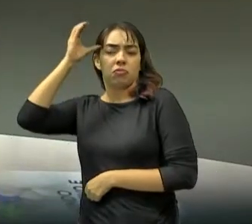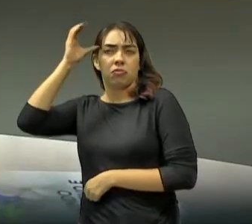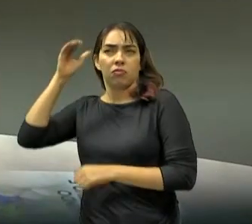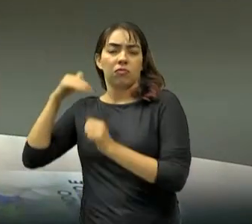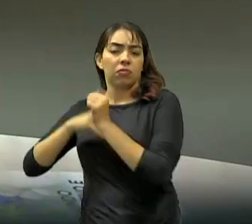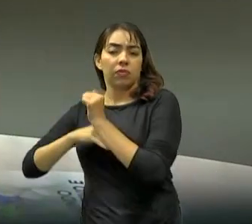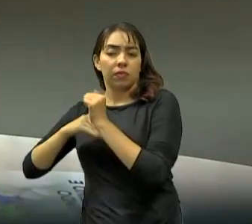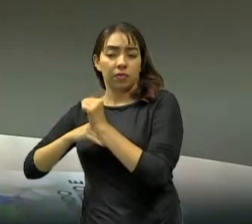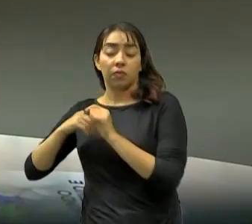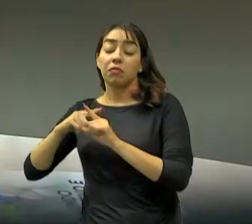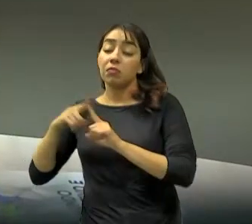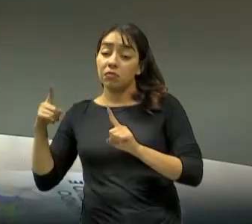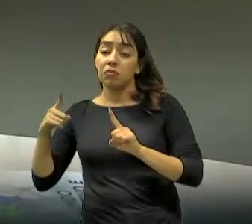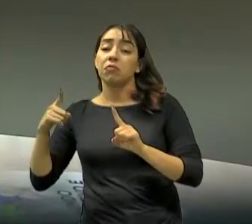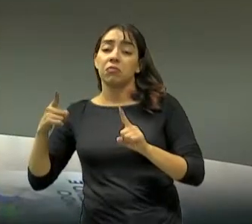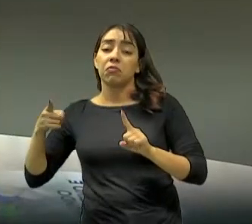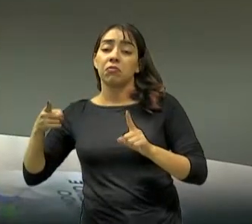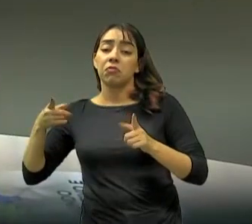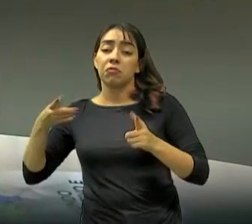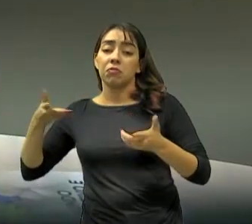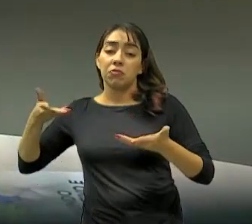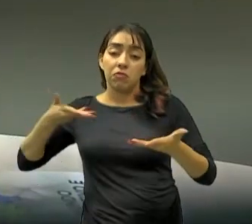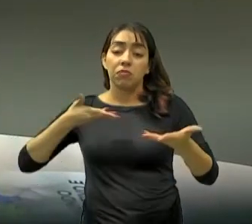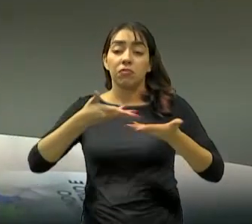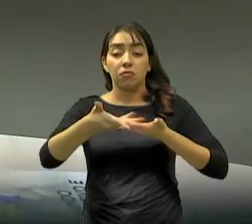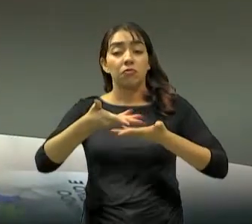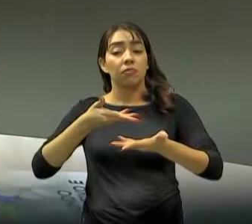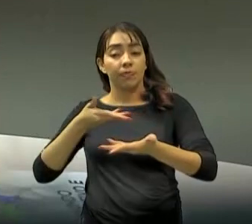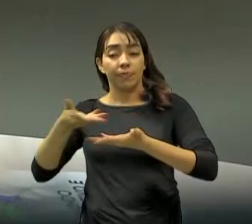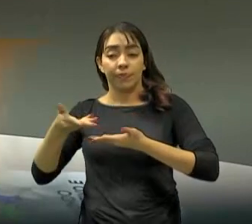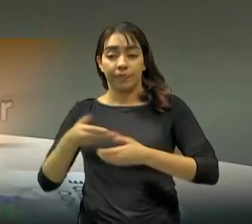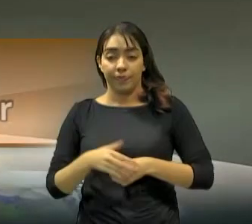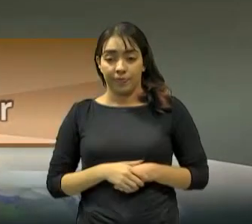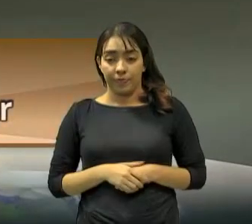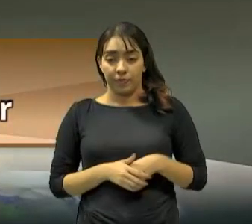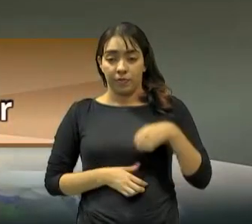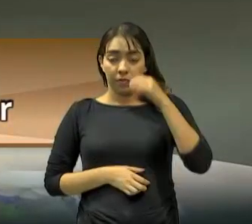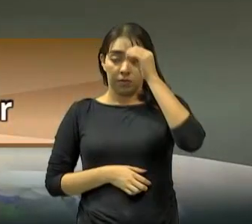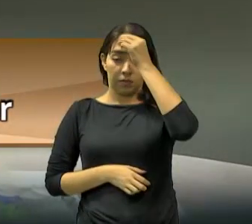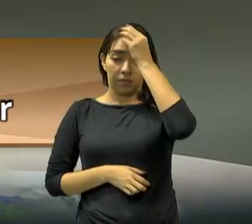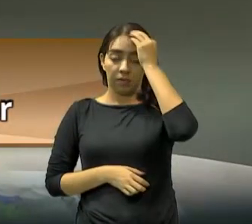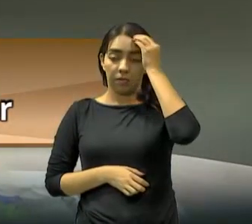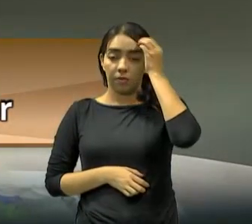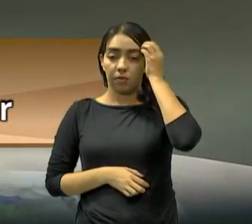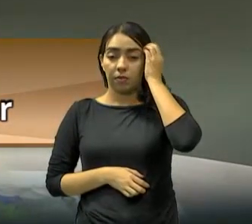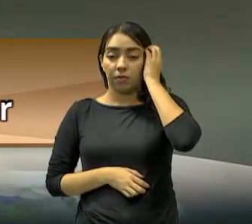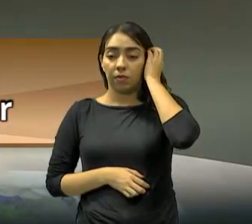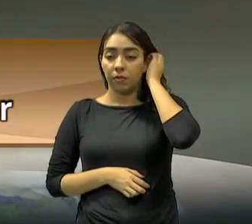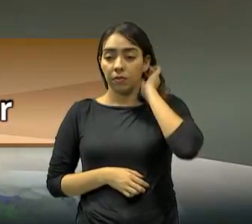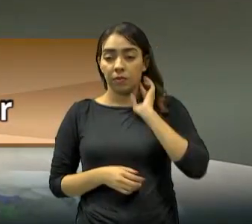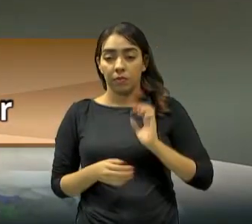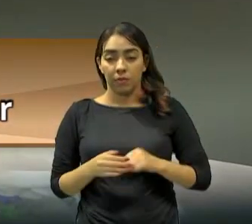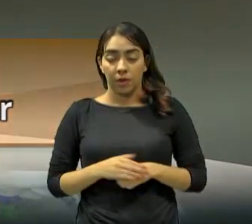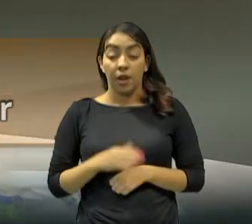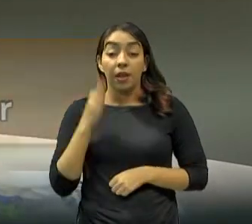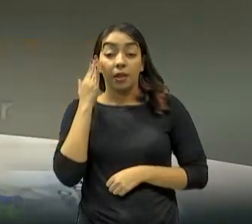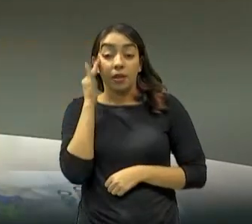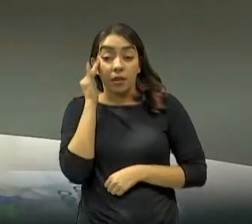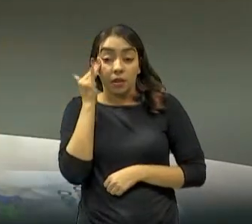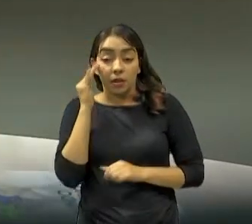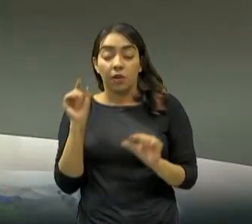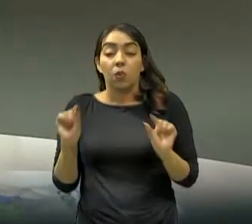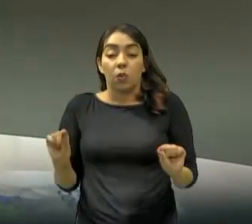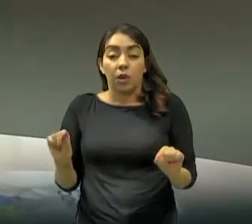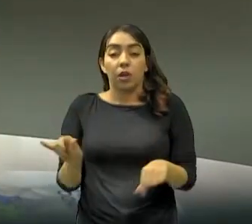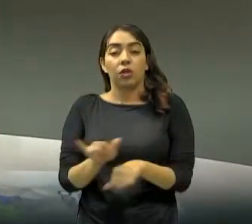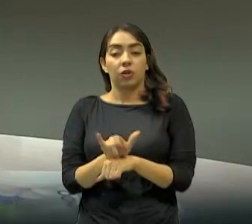atualizadas. Então, percebamos que isso nas organizações, ou seja, é a nova tática, ou para que